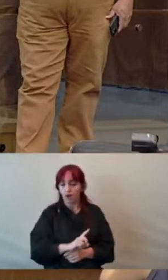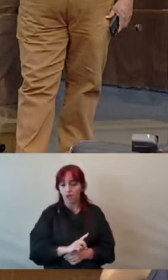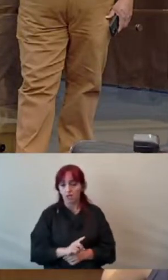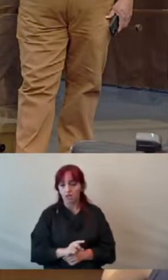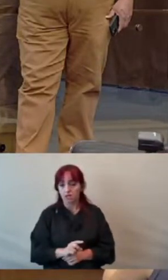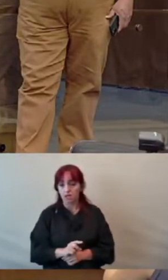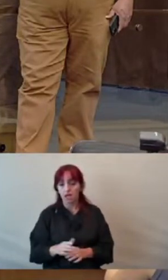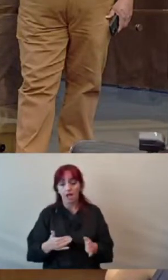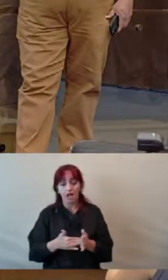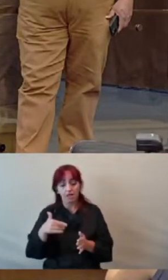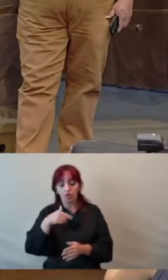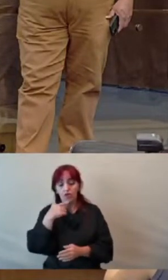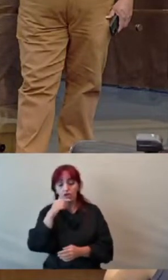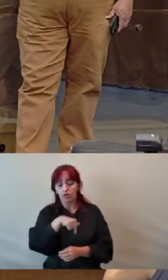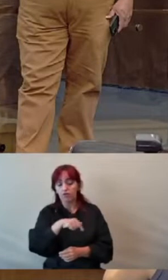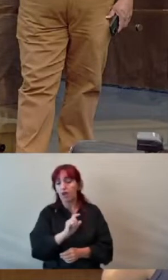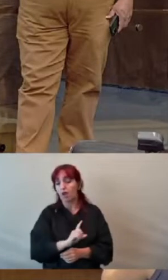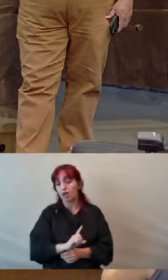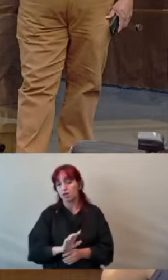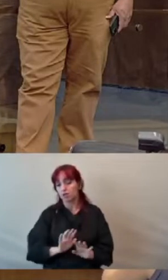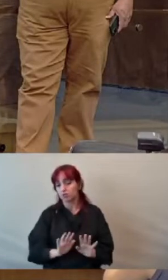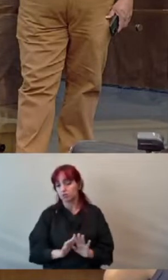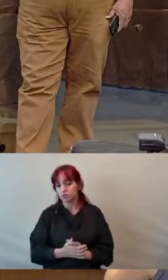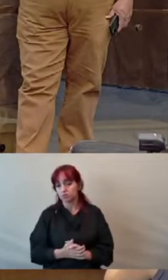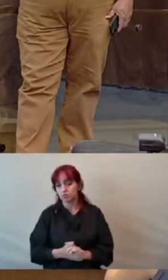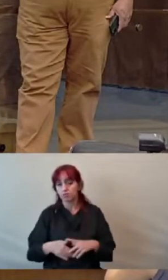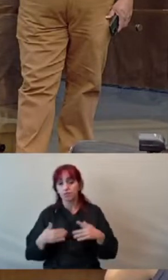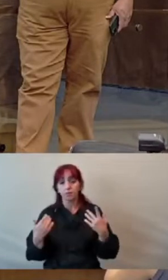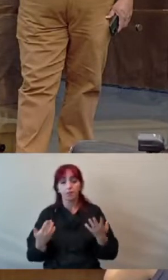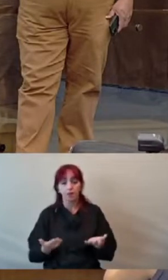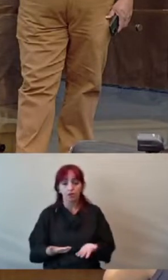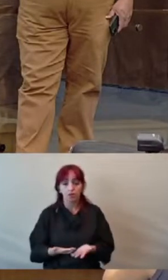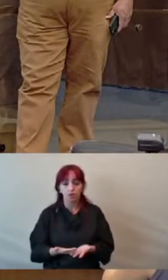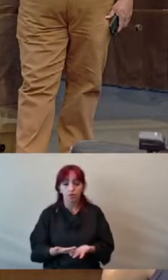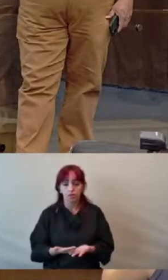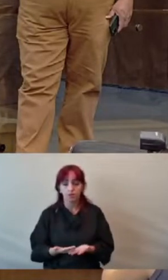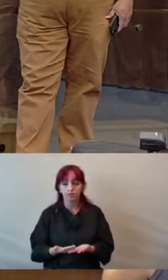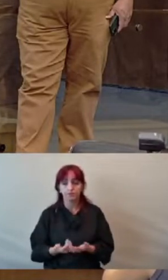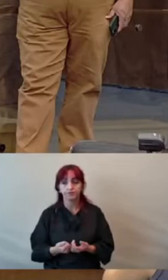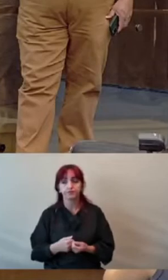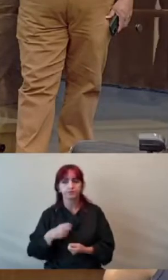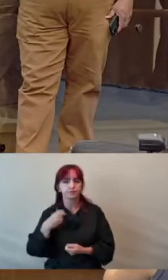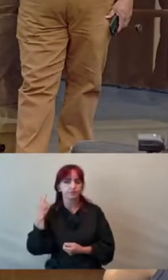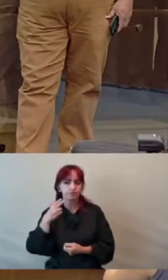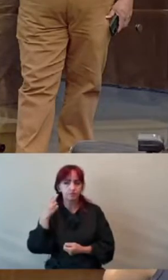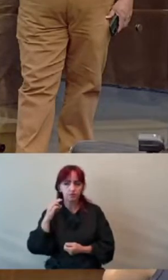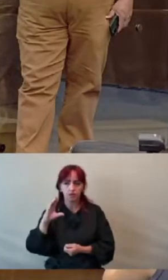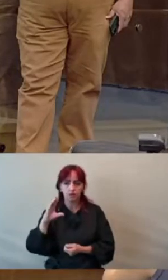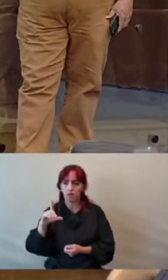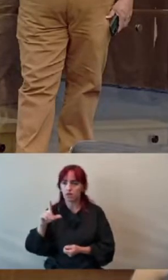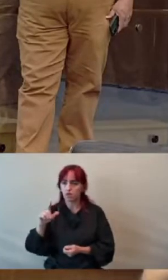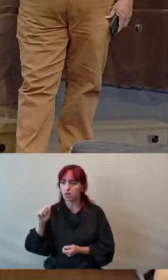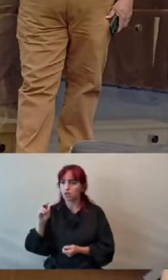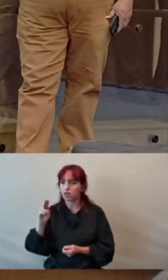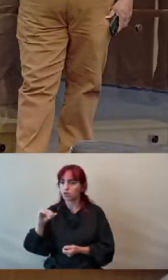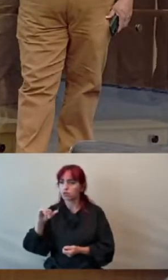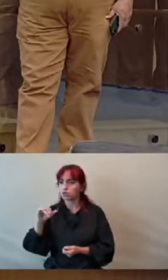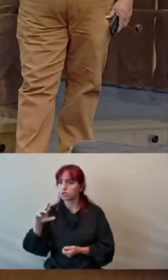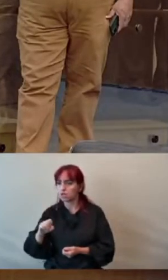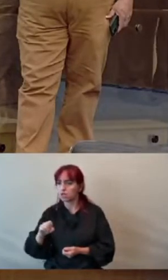não veio aqui falar nada. Agora, pasmem, o vereador Claudinei do Link foi na reunião,